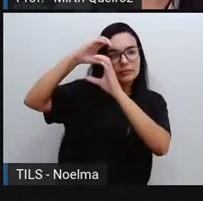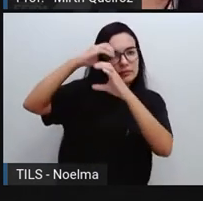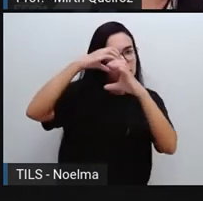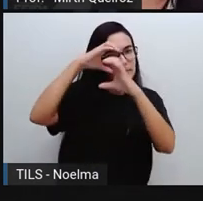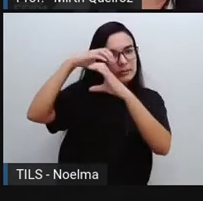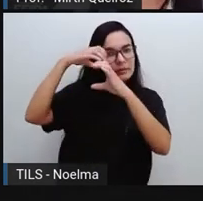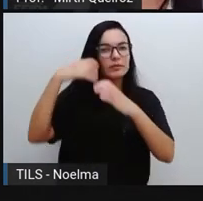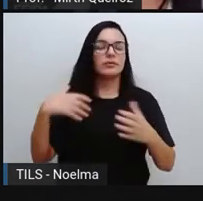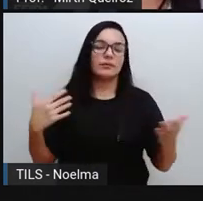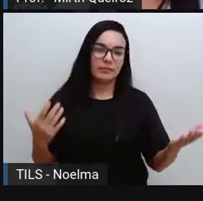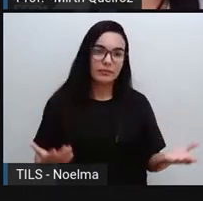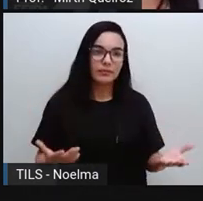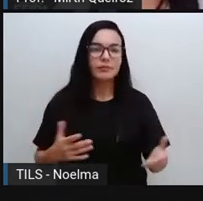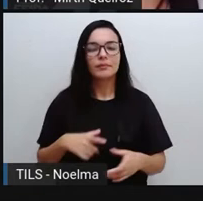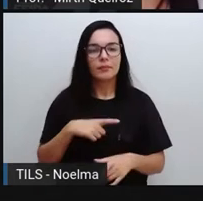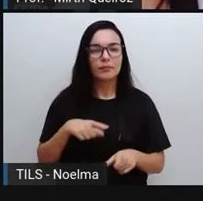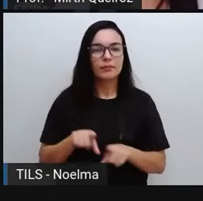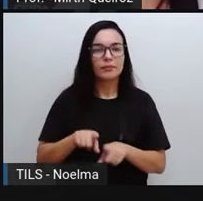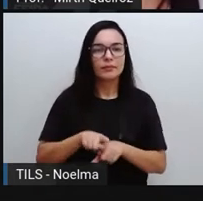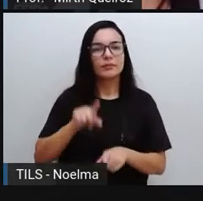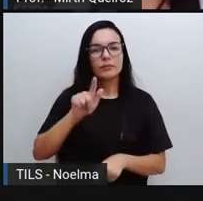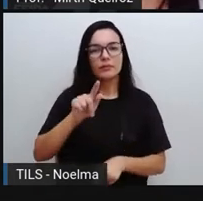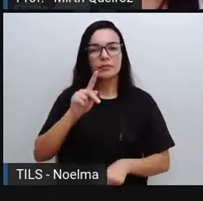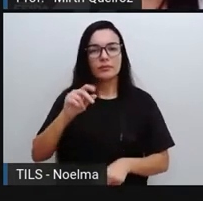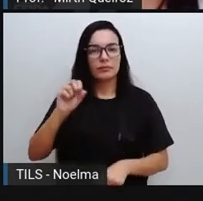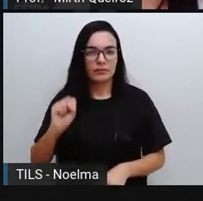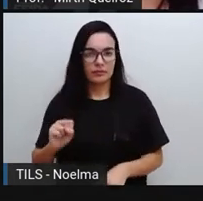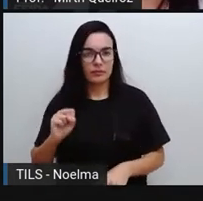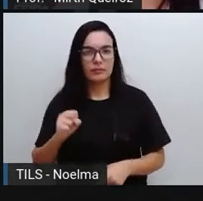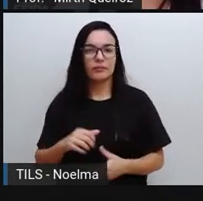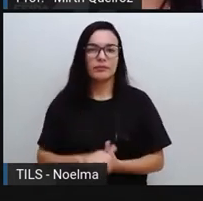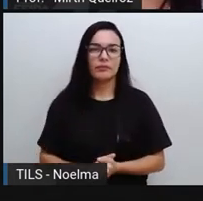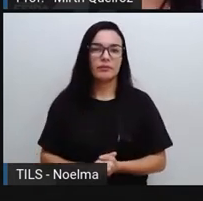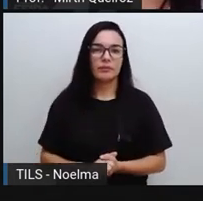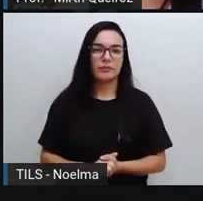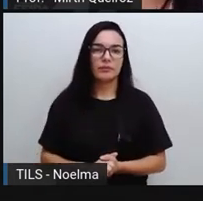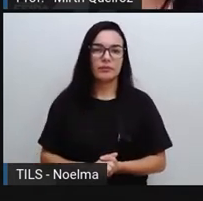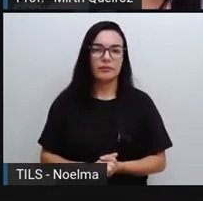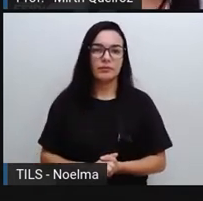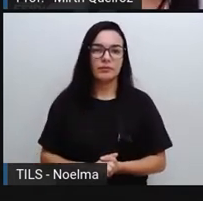através do GPS, né? Desse urubu.